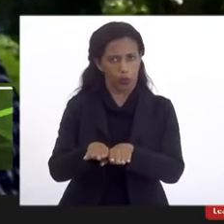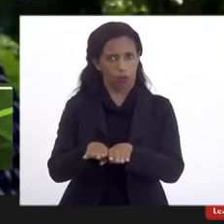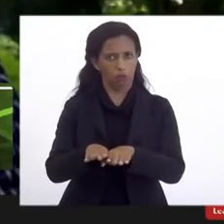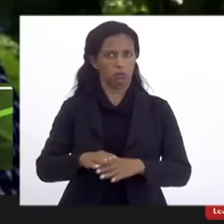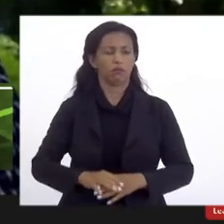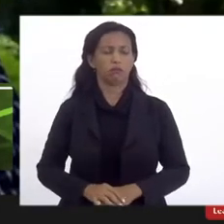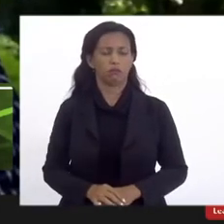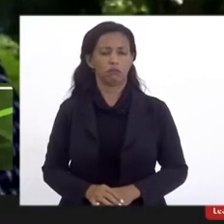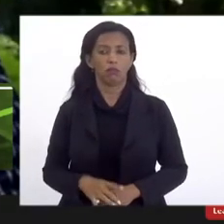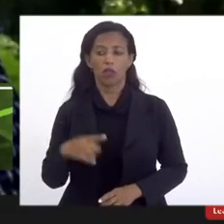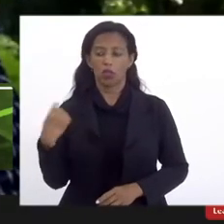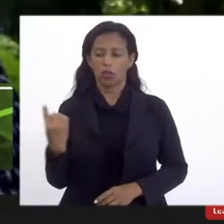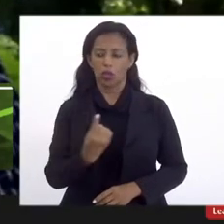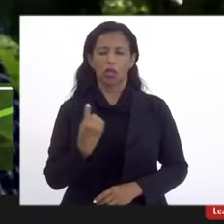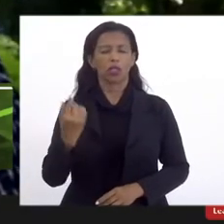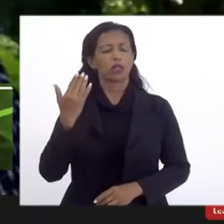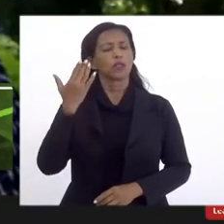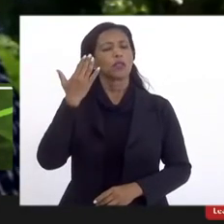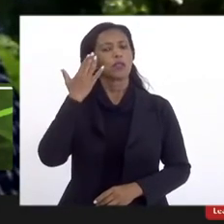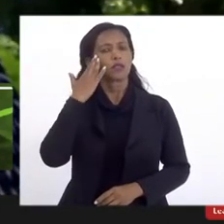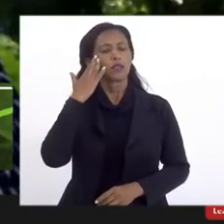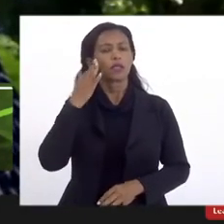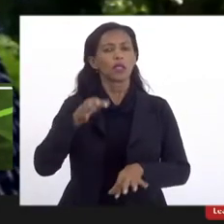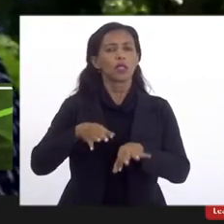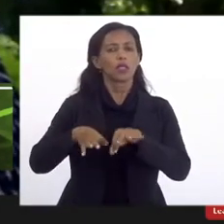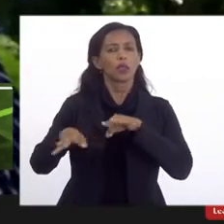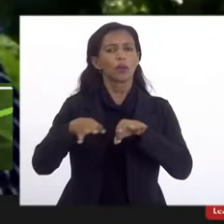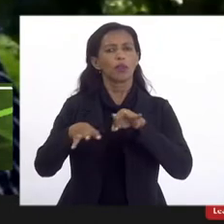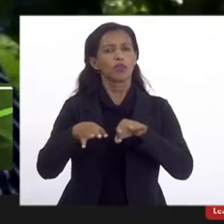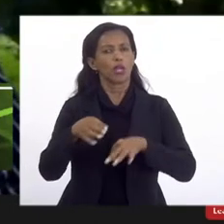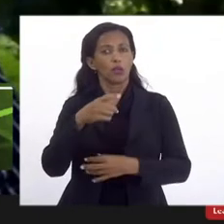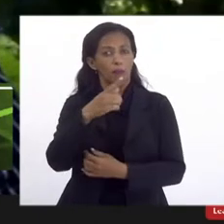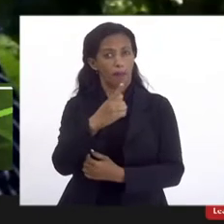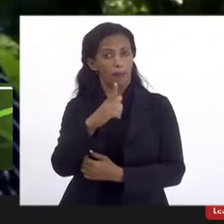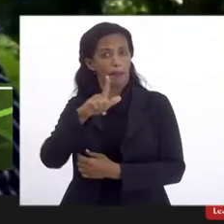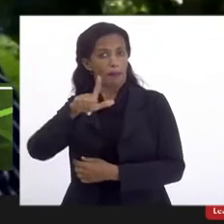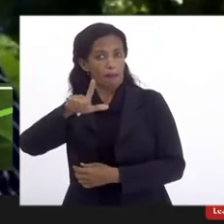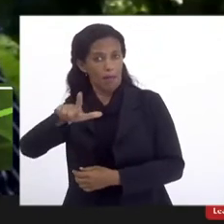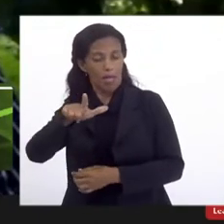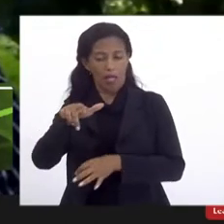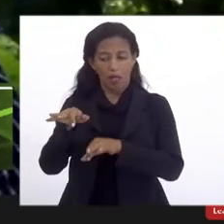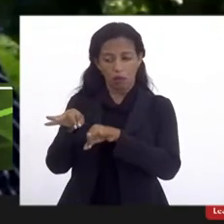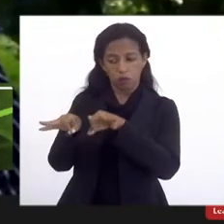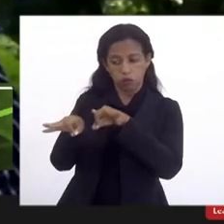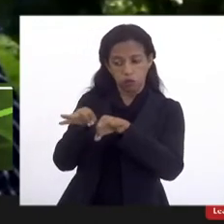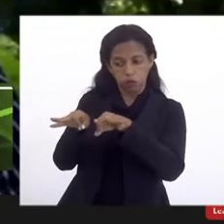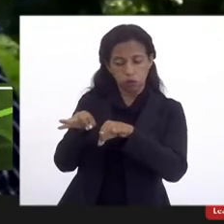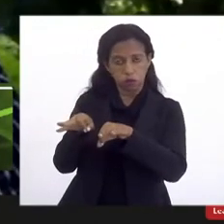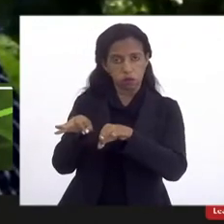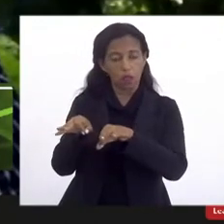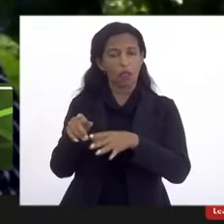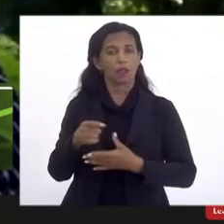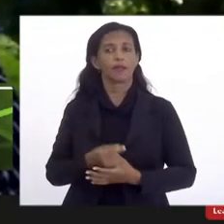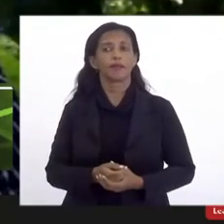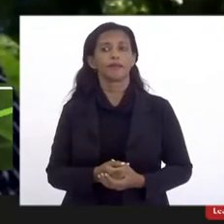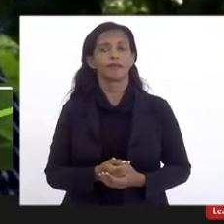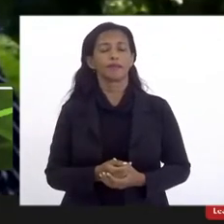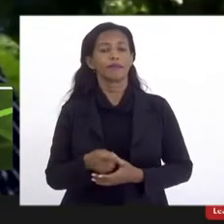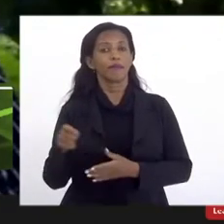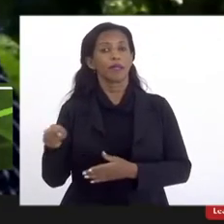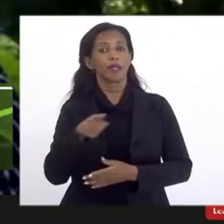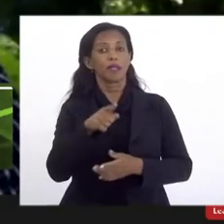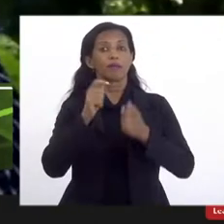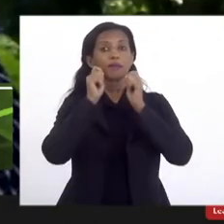nós entendemos que o projeto de lei que foi elaborado e que foi para a